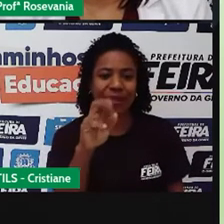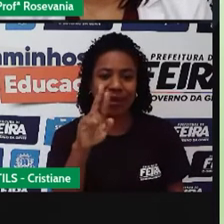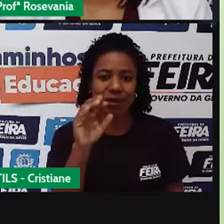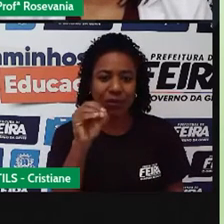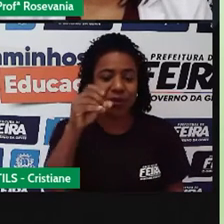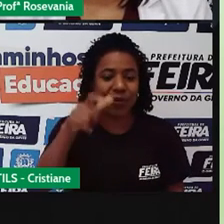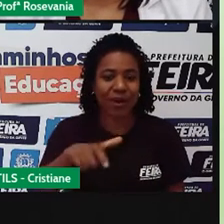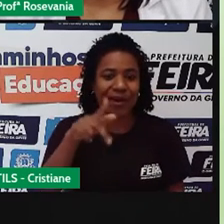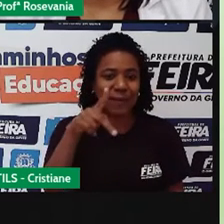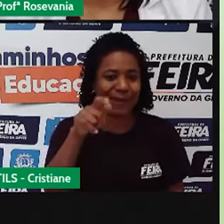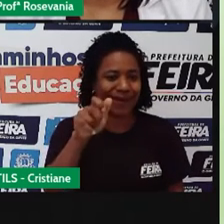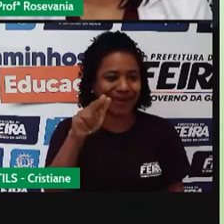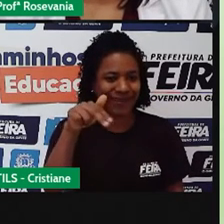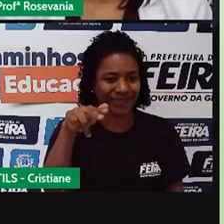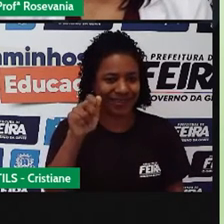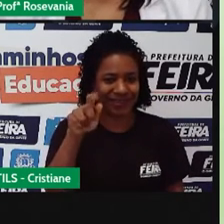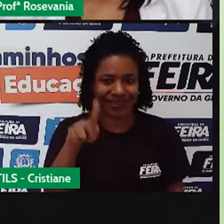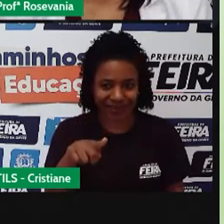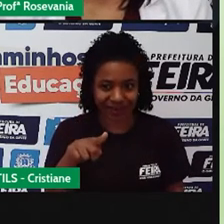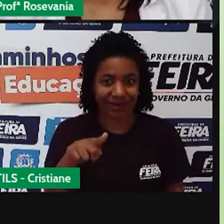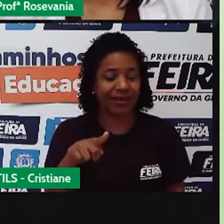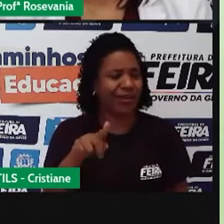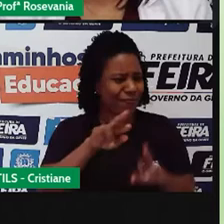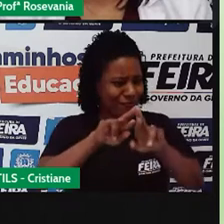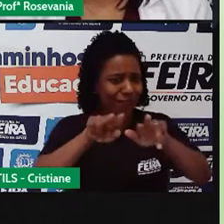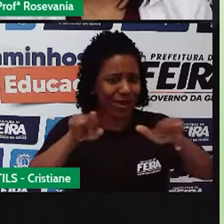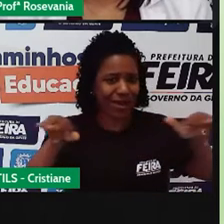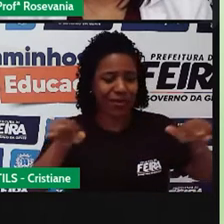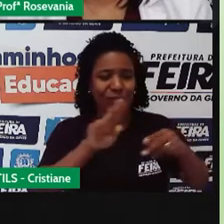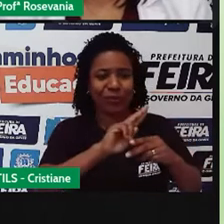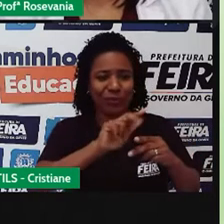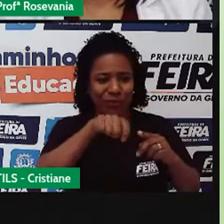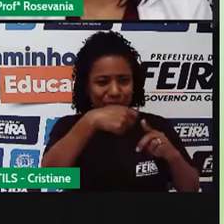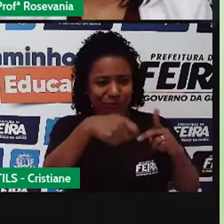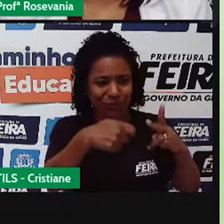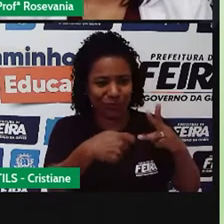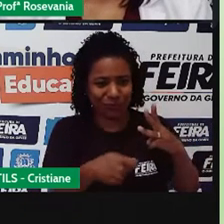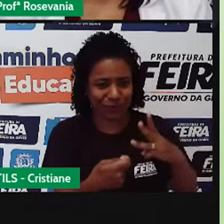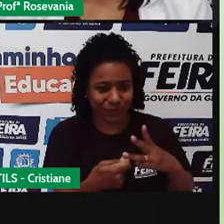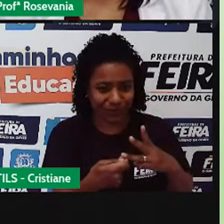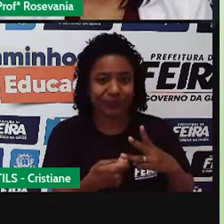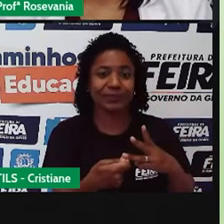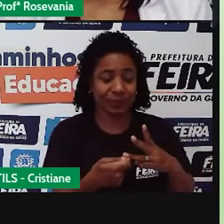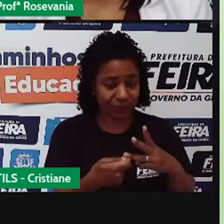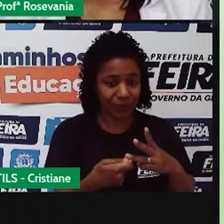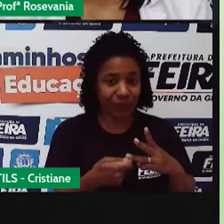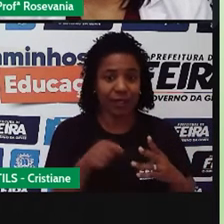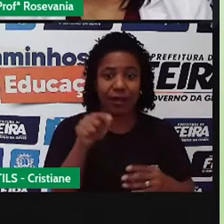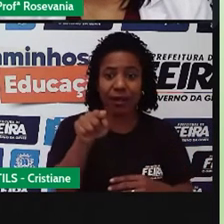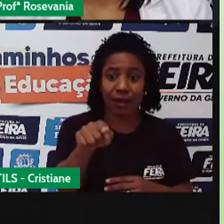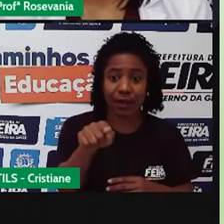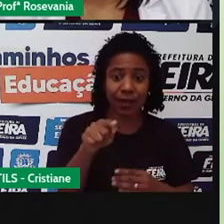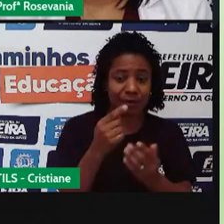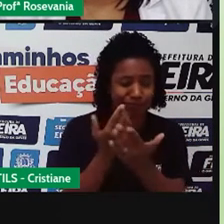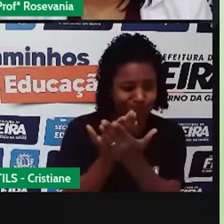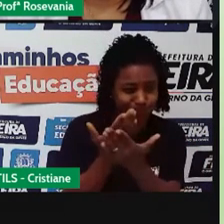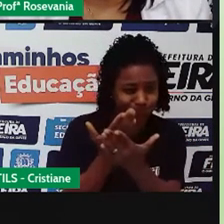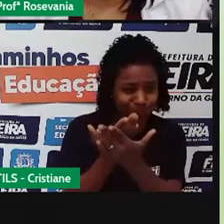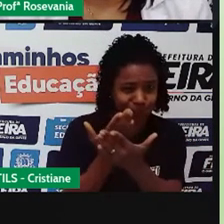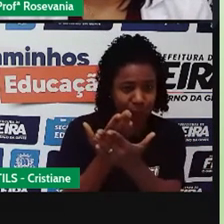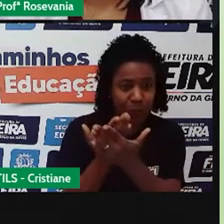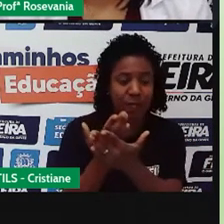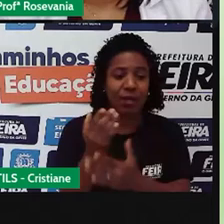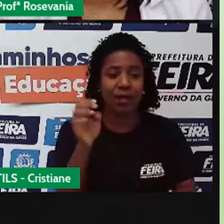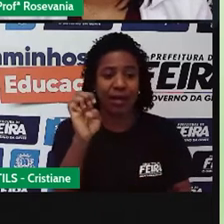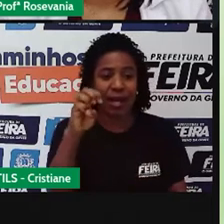vegetações que tem aí que a gente dá pra essa área. Então, em outras denominações, segundo a Embrapa, é uma espécie que teve sua origem há